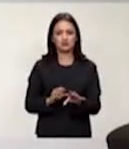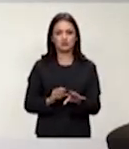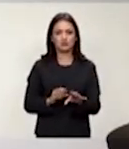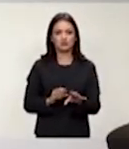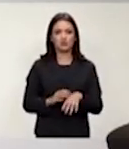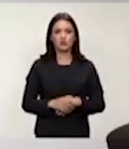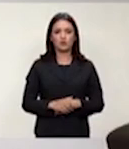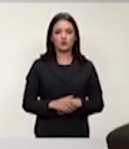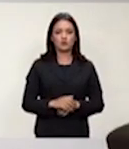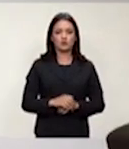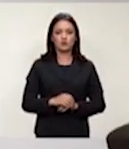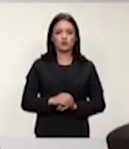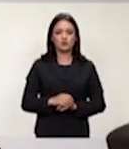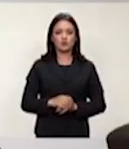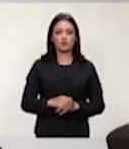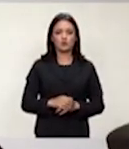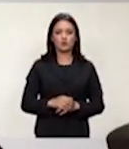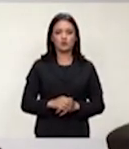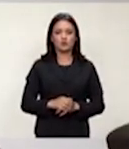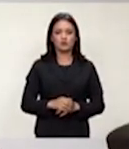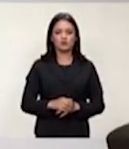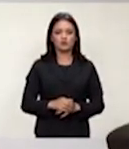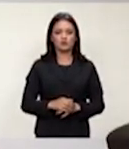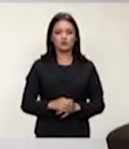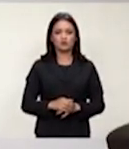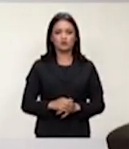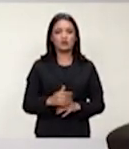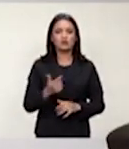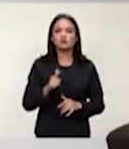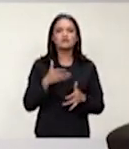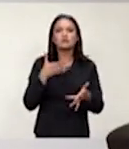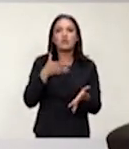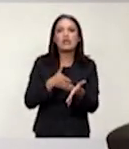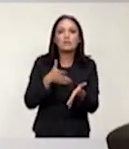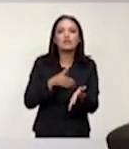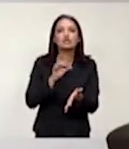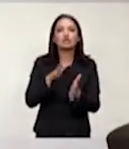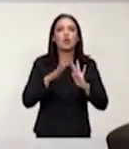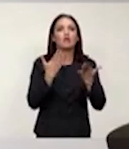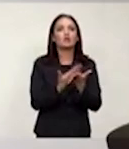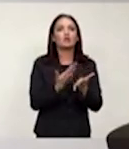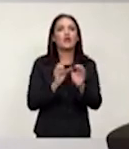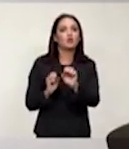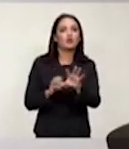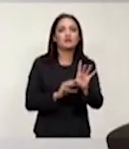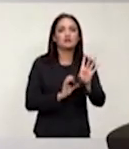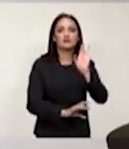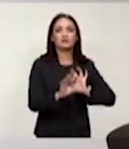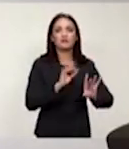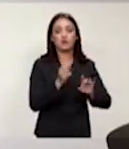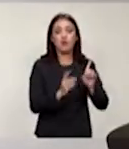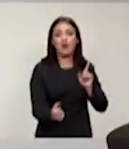bandas não se limitam à educação especial ou ao atendimento educacional